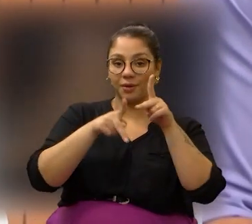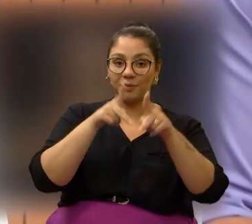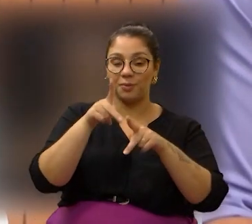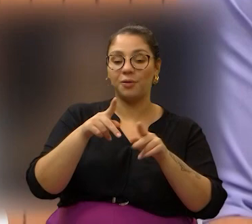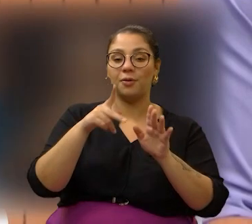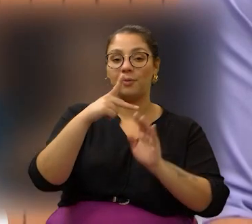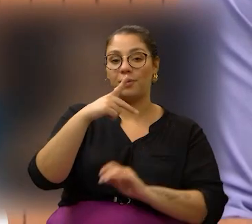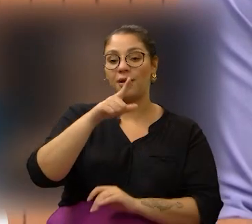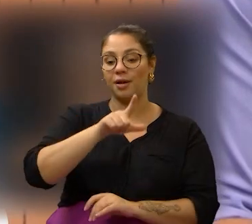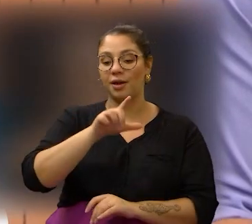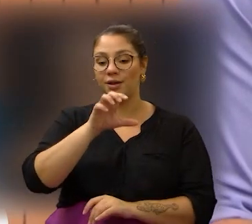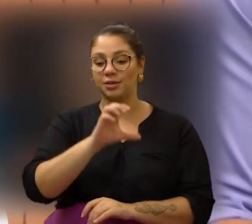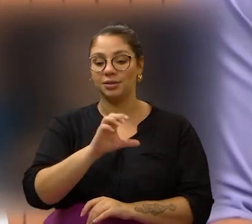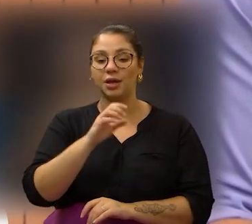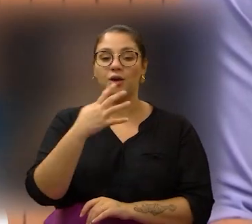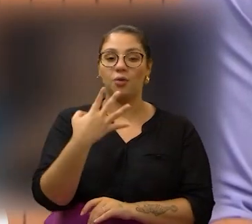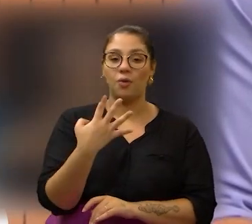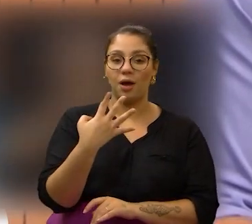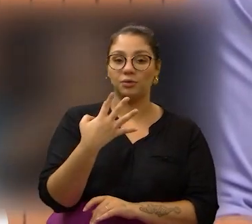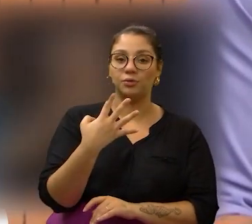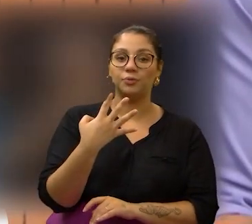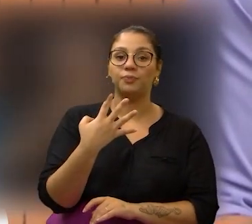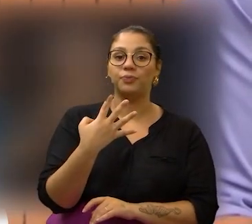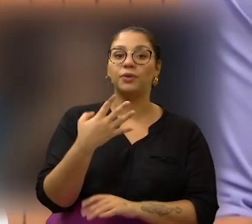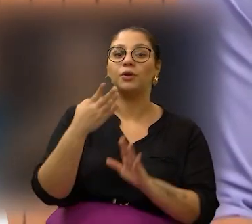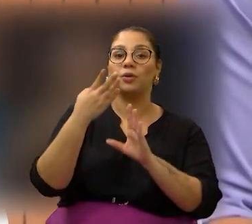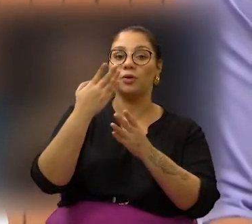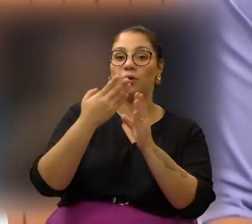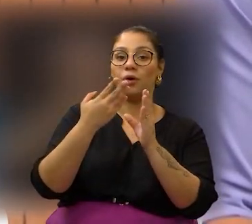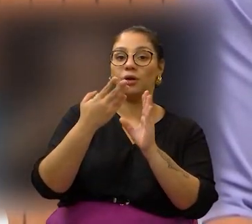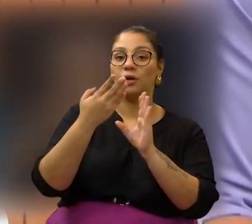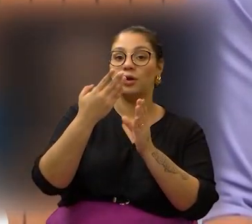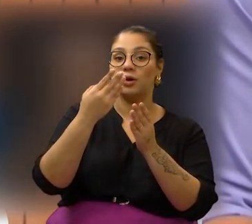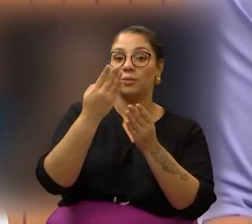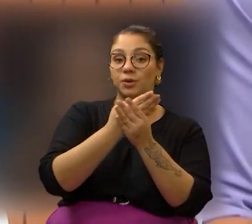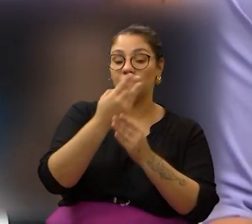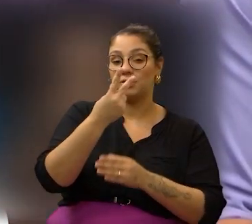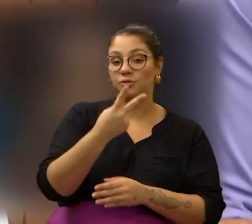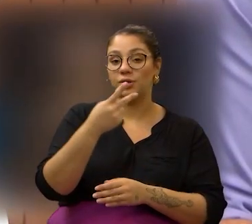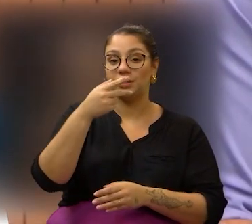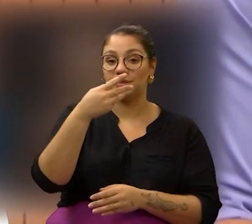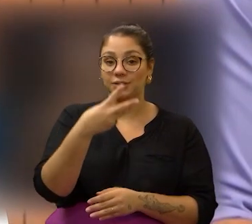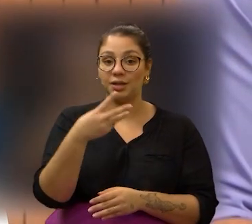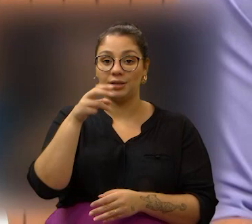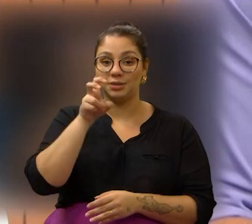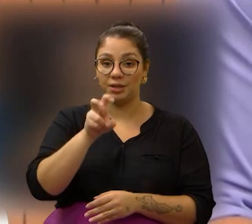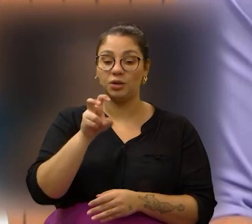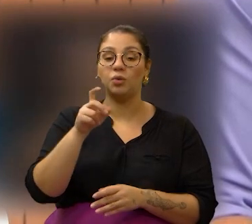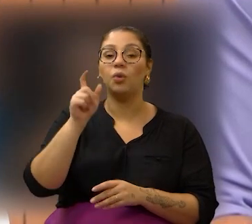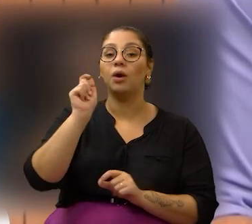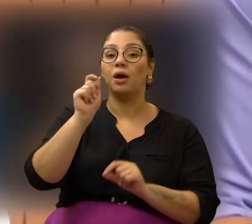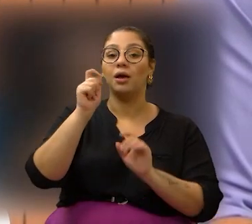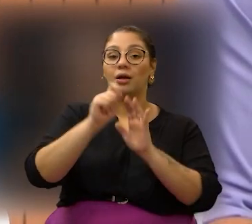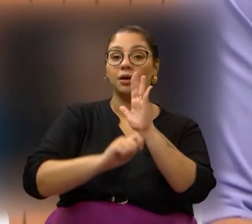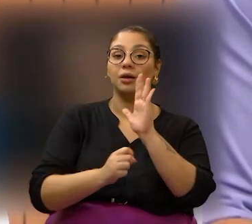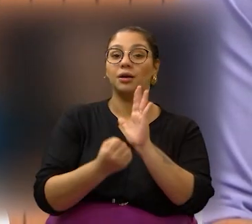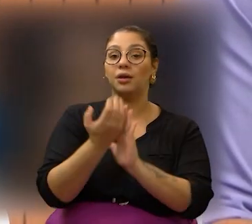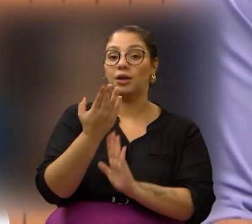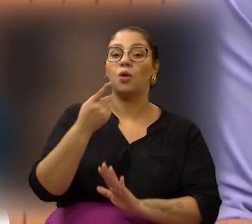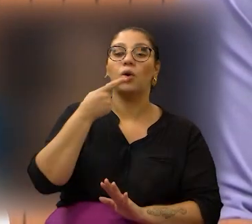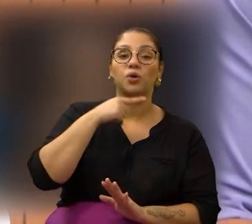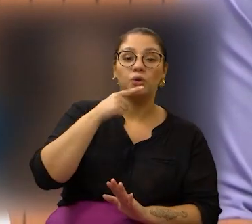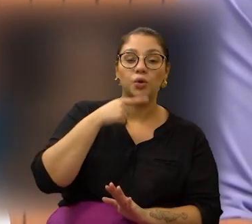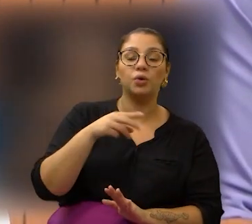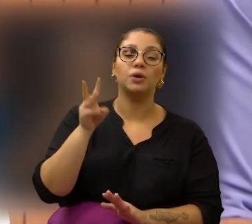do PLC 4 de 2022 do processo 235-462 da autoria dos senhores Eduardo